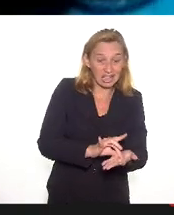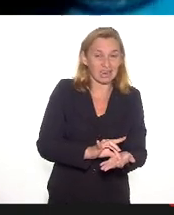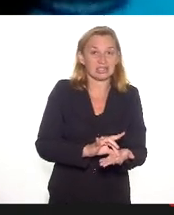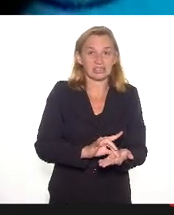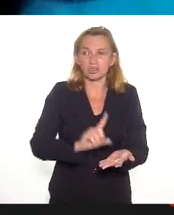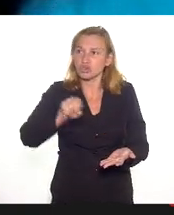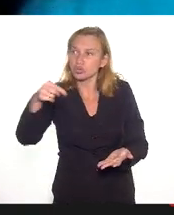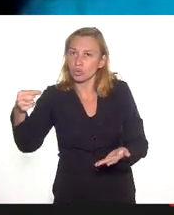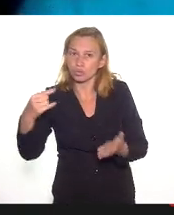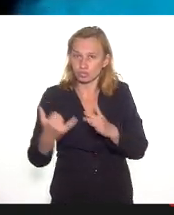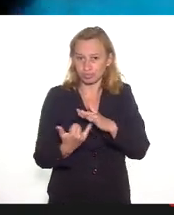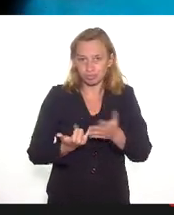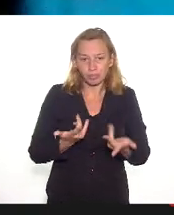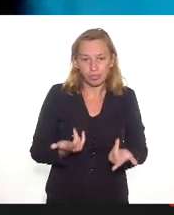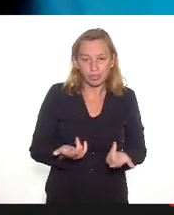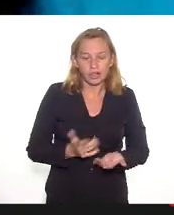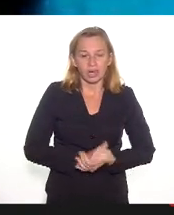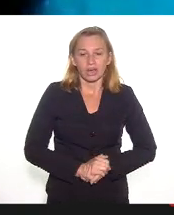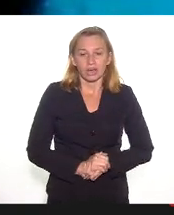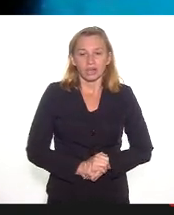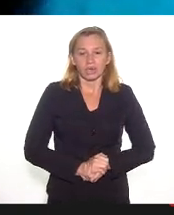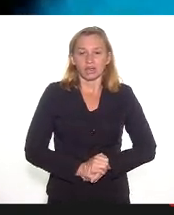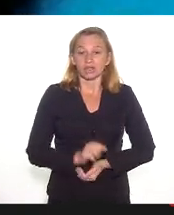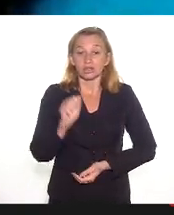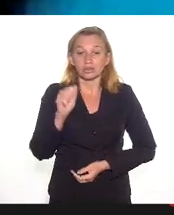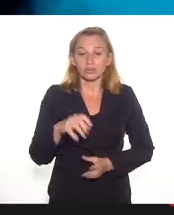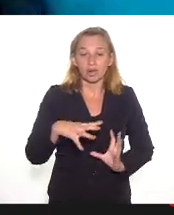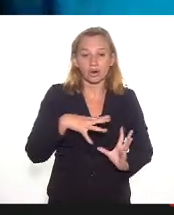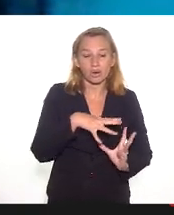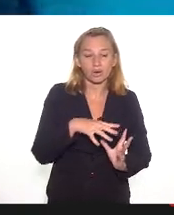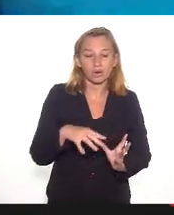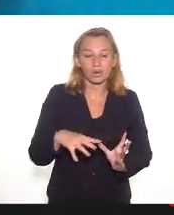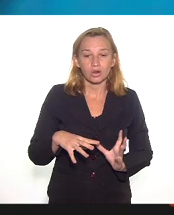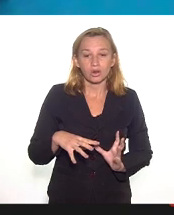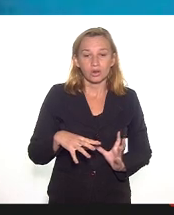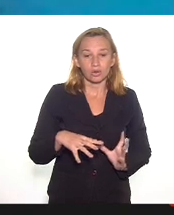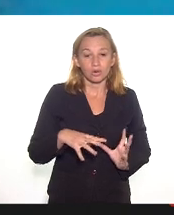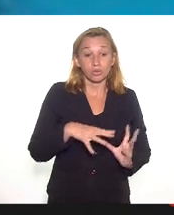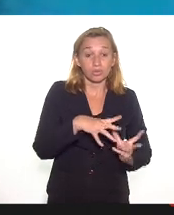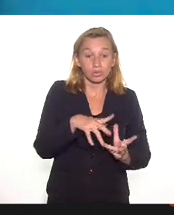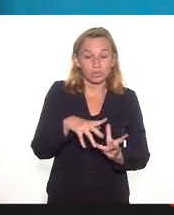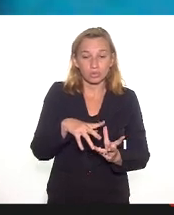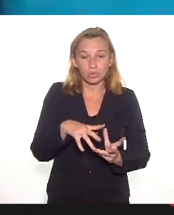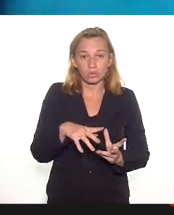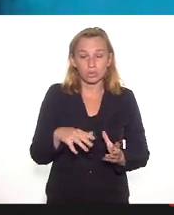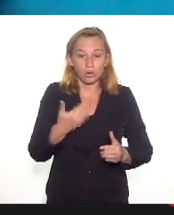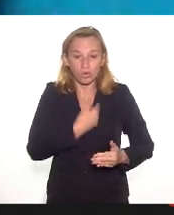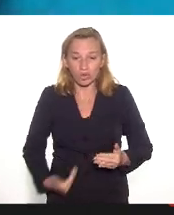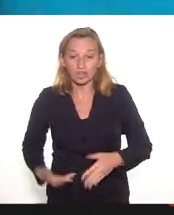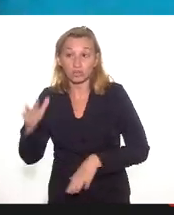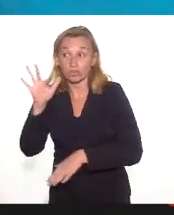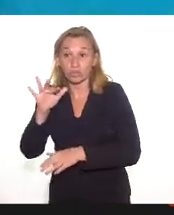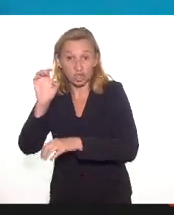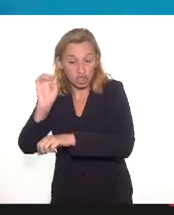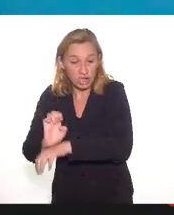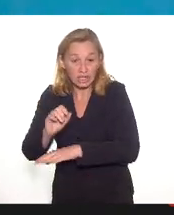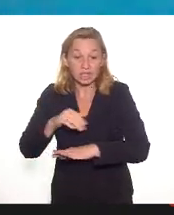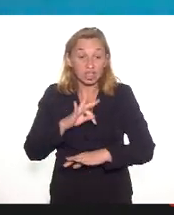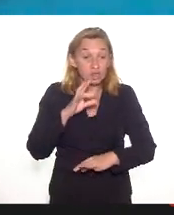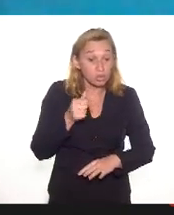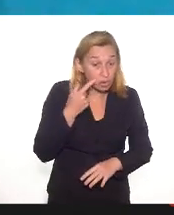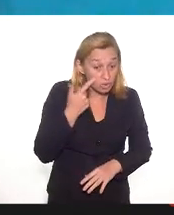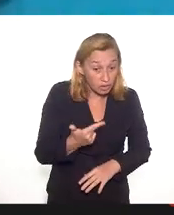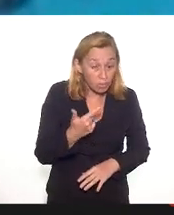instituições, né, não foge ao universo do governo do Estado, né, com tudo isso que a gente está assistindo aí, foi ontem